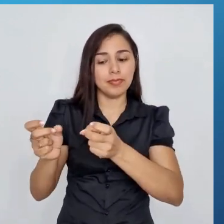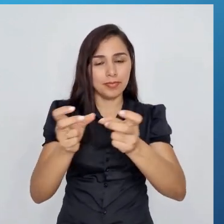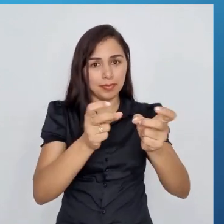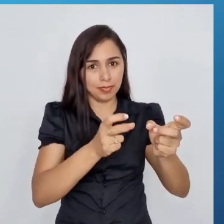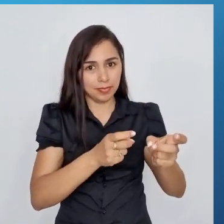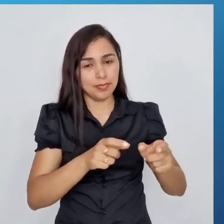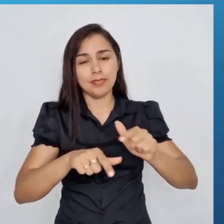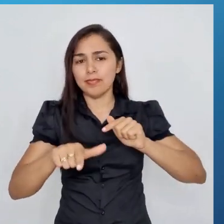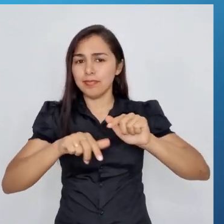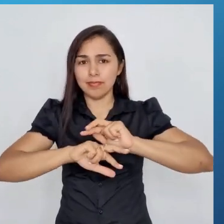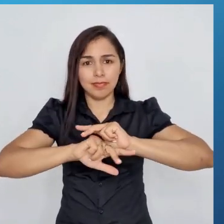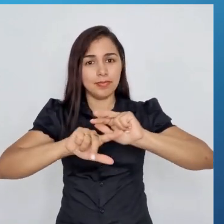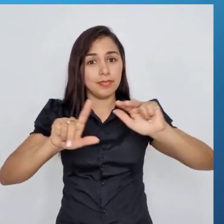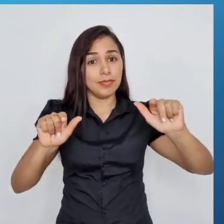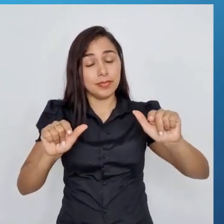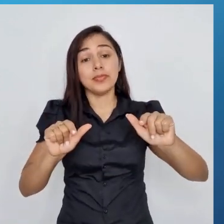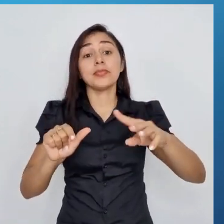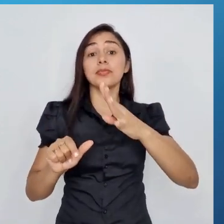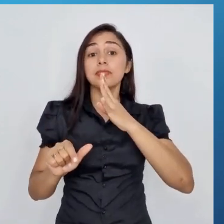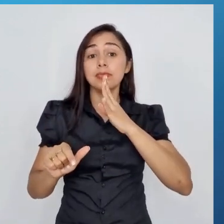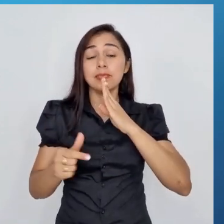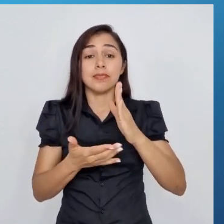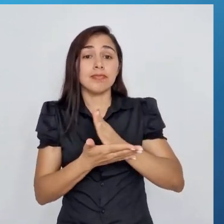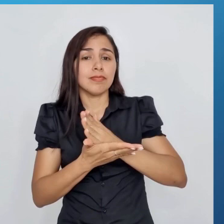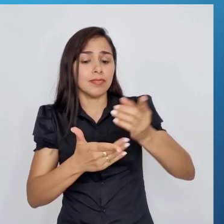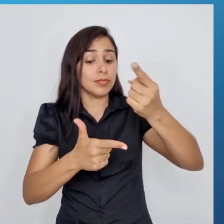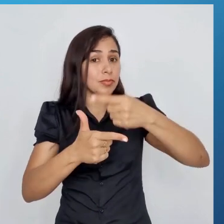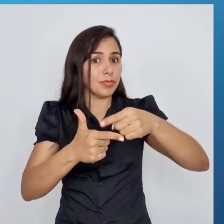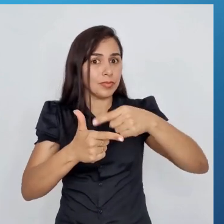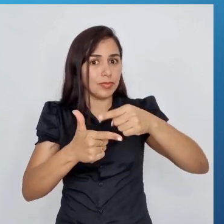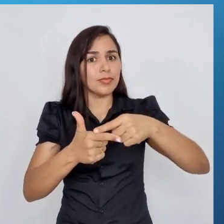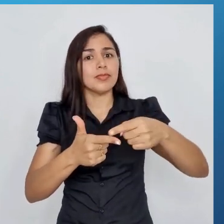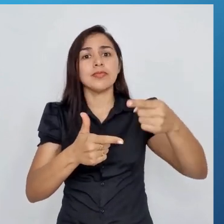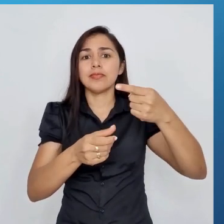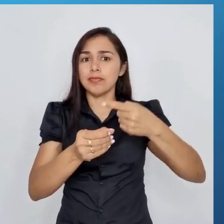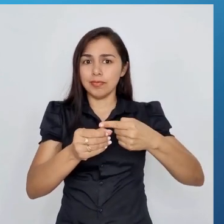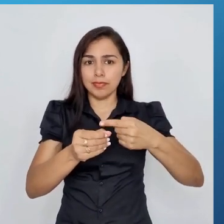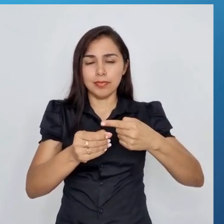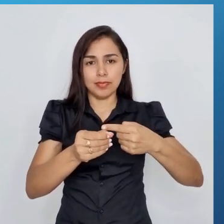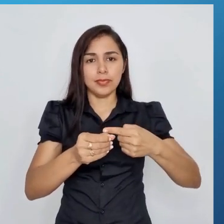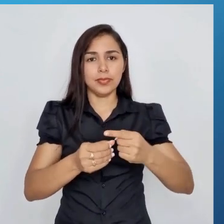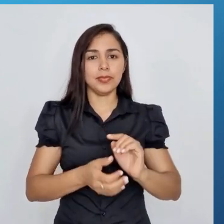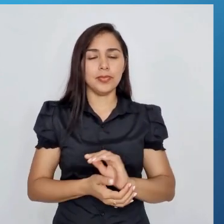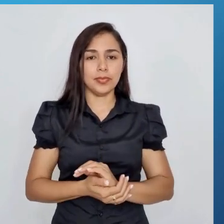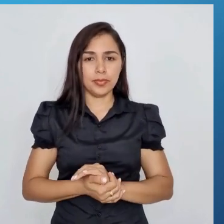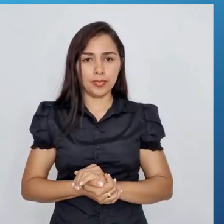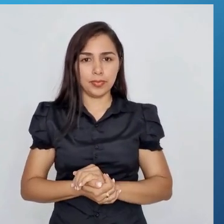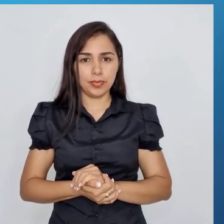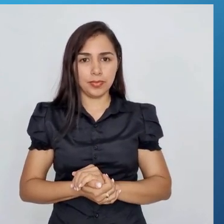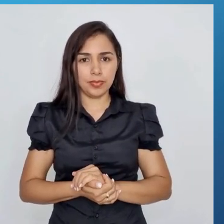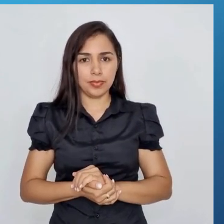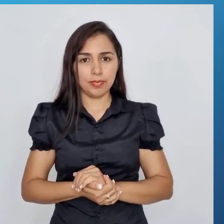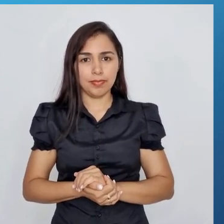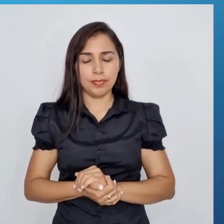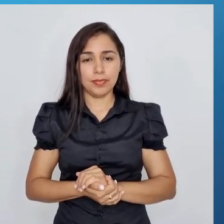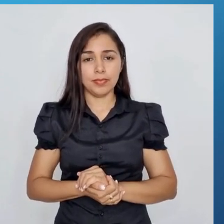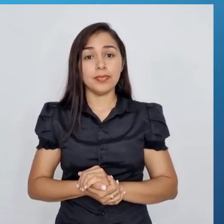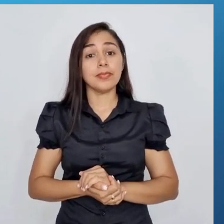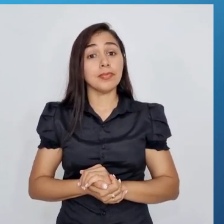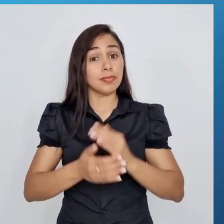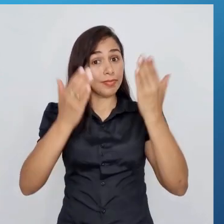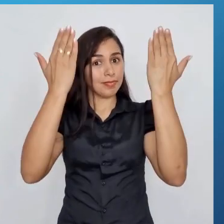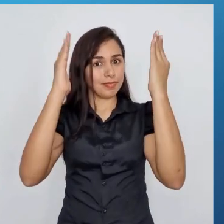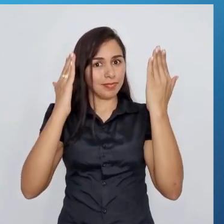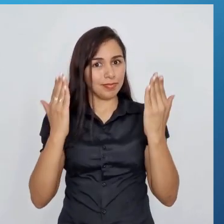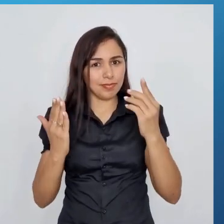serviços, identificar alguns problemas urbanos que ocorrem nas cidades. Olha só, analisa essa